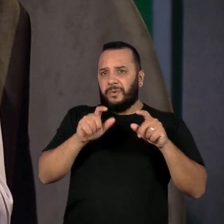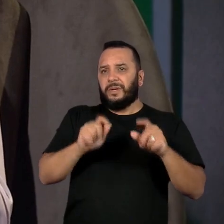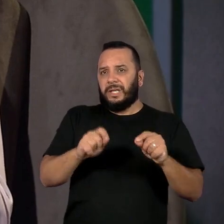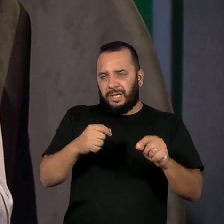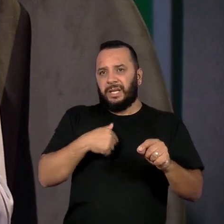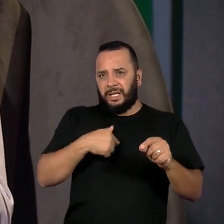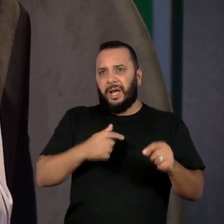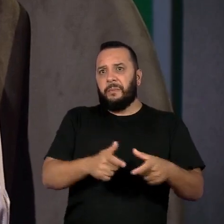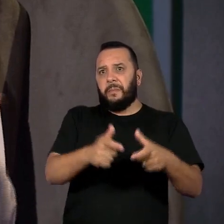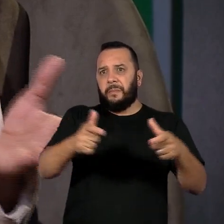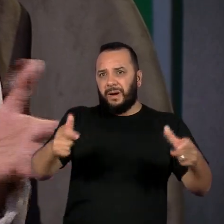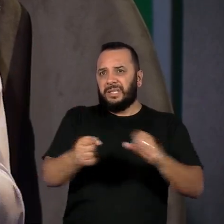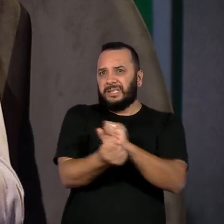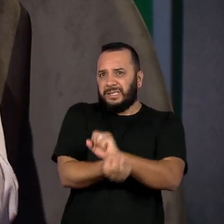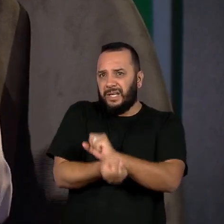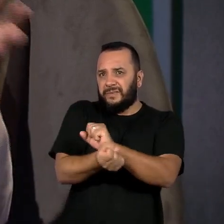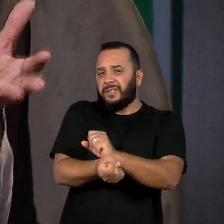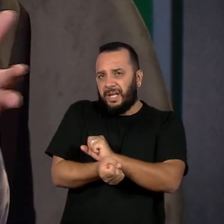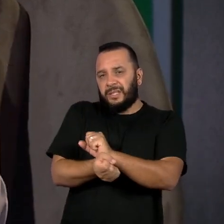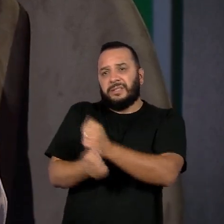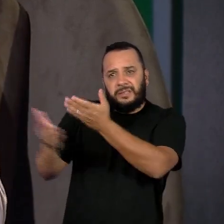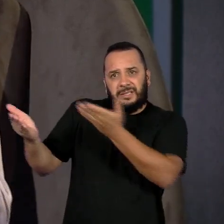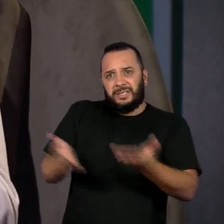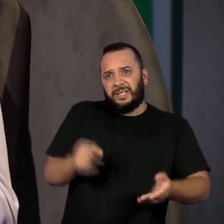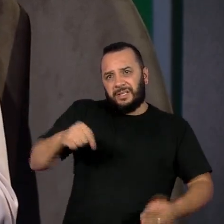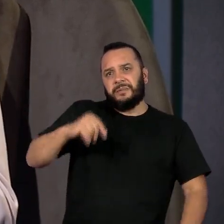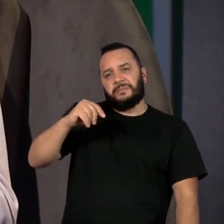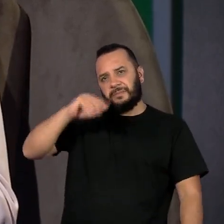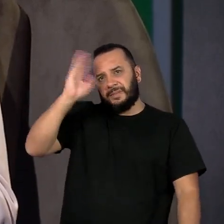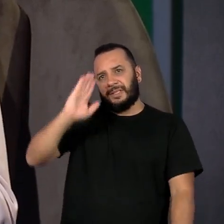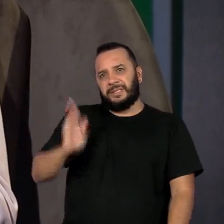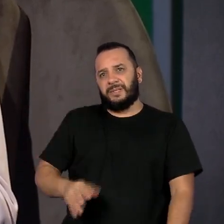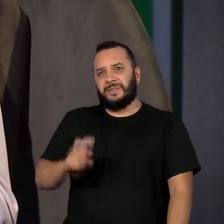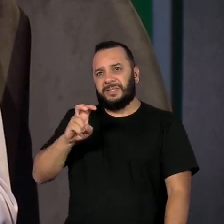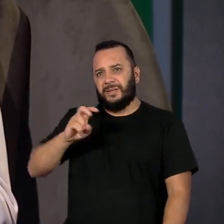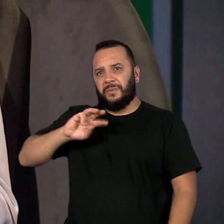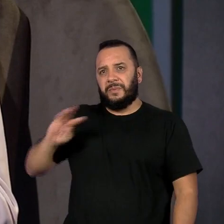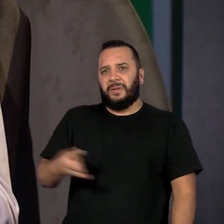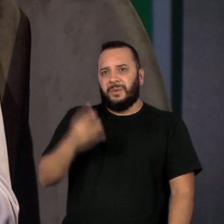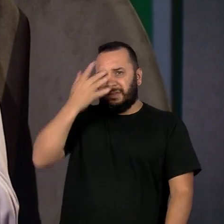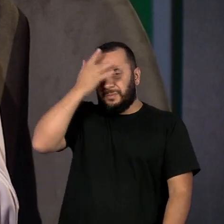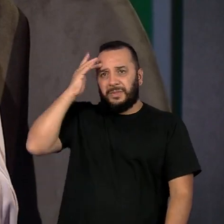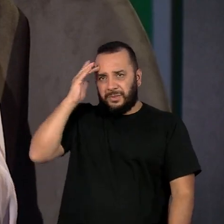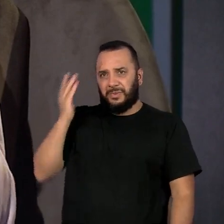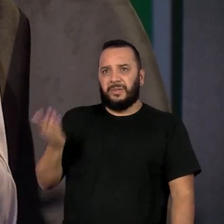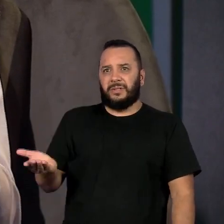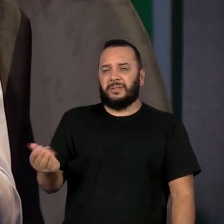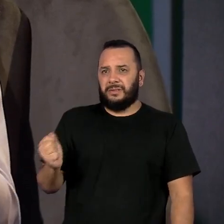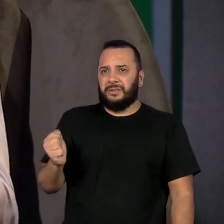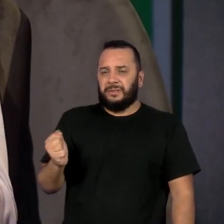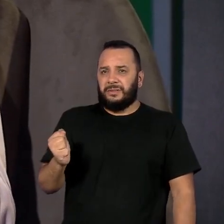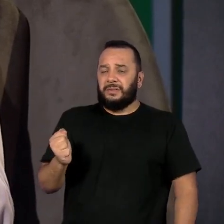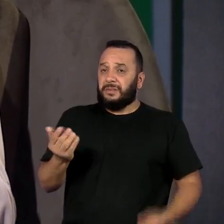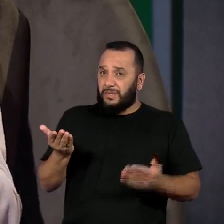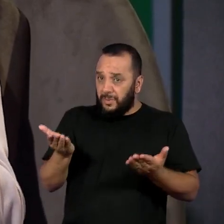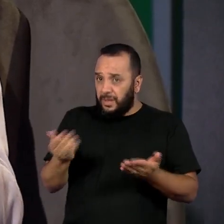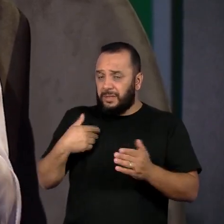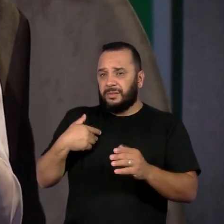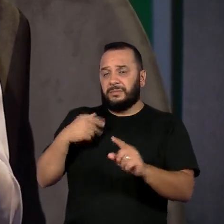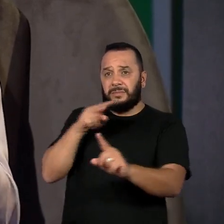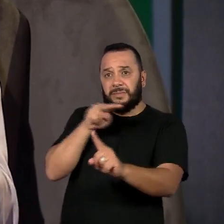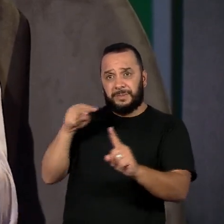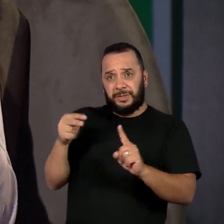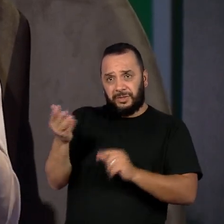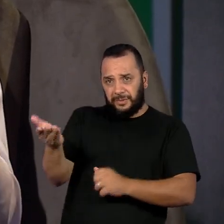escravizadas e vieram, inclusive, para o Brasil, quase 5 milhões de seres humanos. Então, nessa perspectiva, você tem